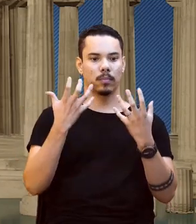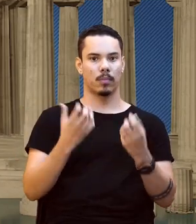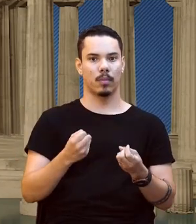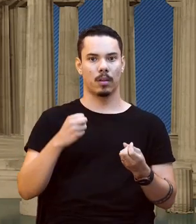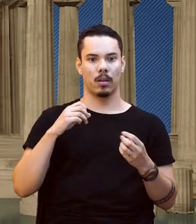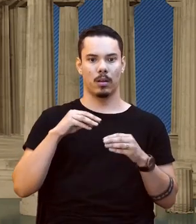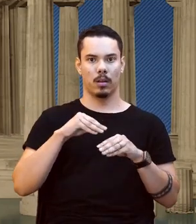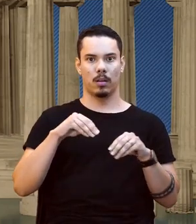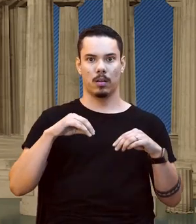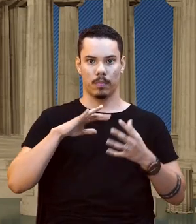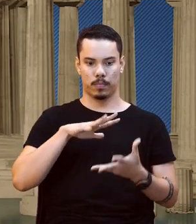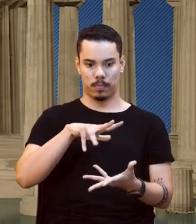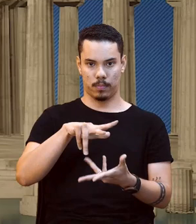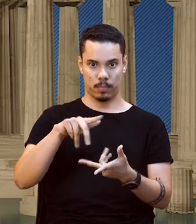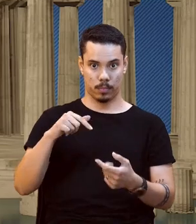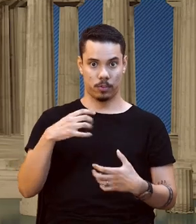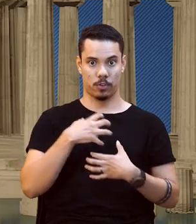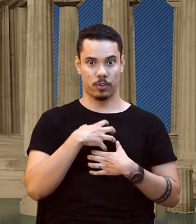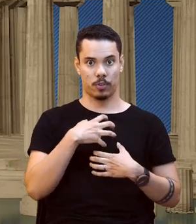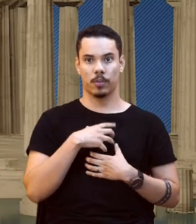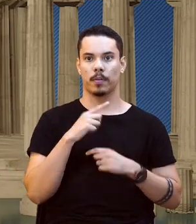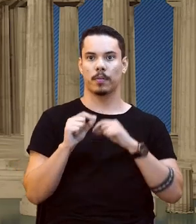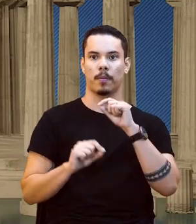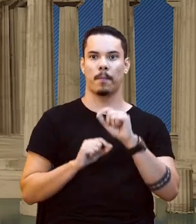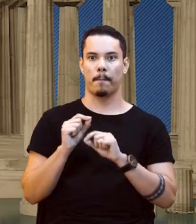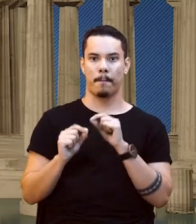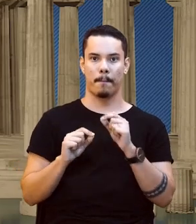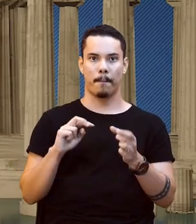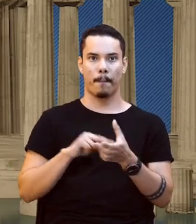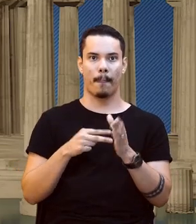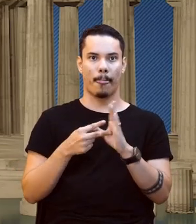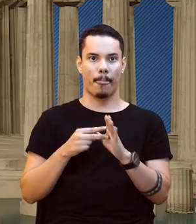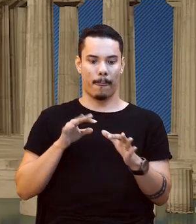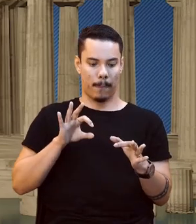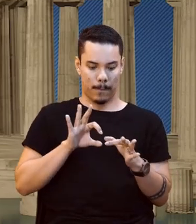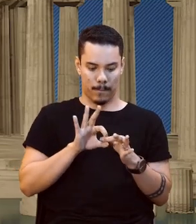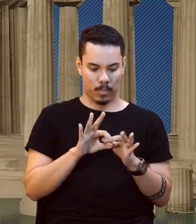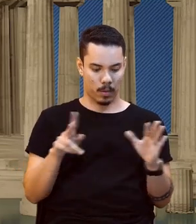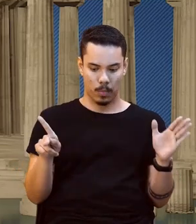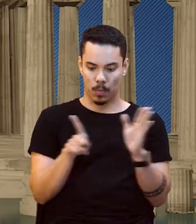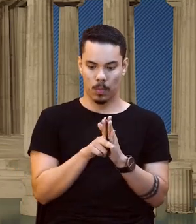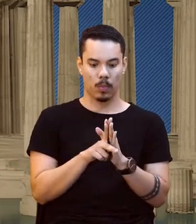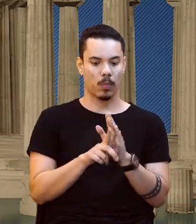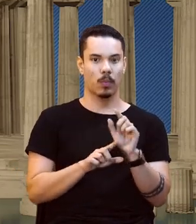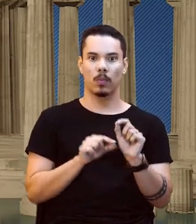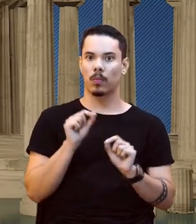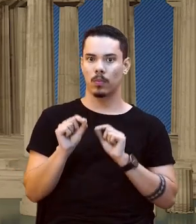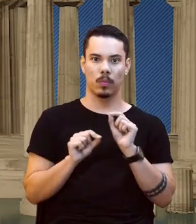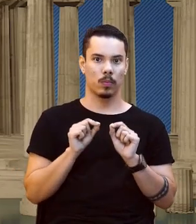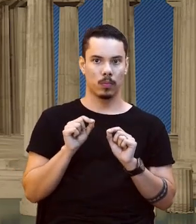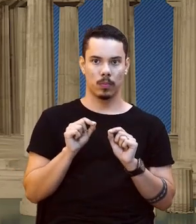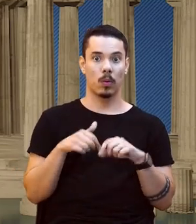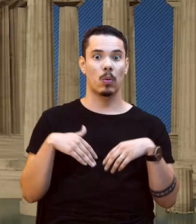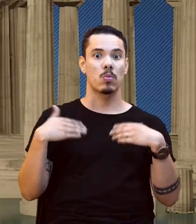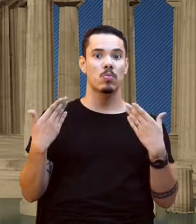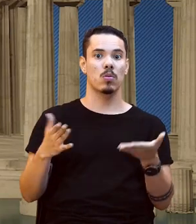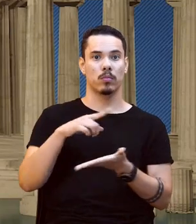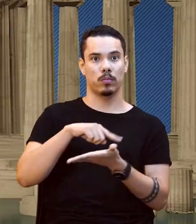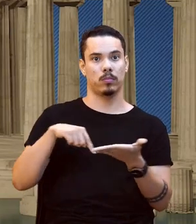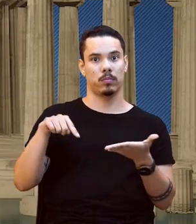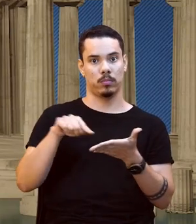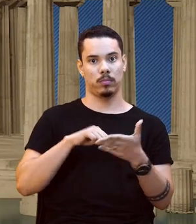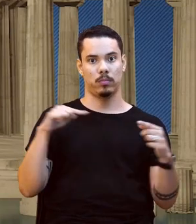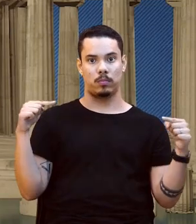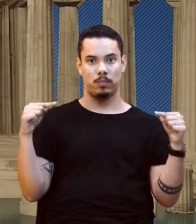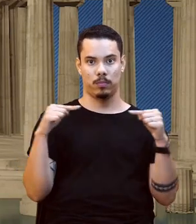sentido, né? O sentido figurado, tá? Ele considera como o quê? Qual a alternativa que vocês optaram?